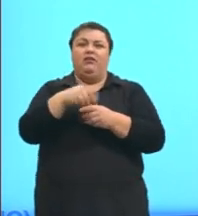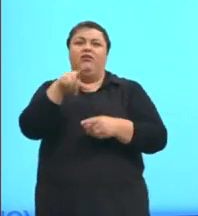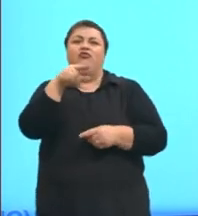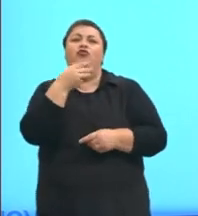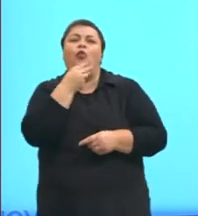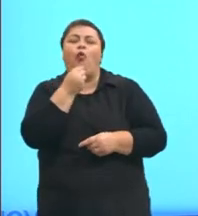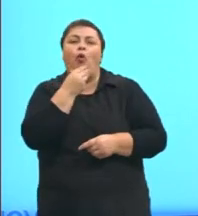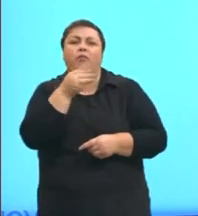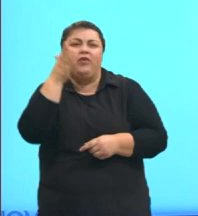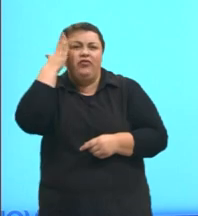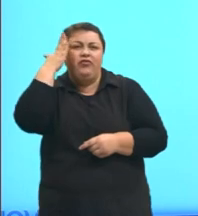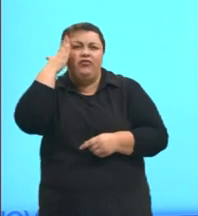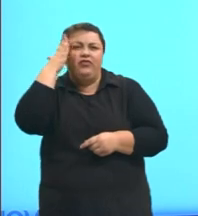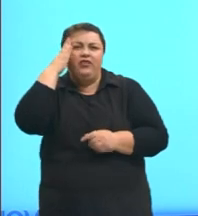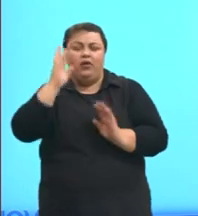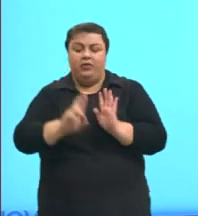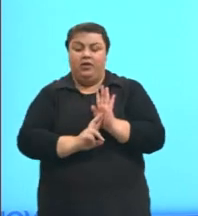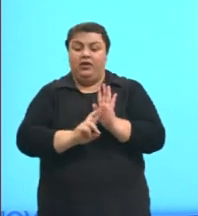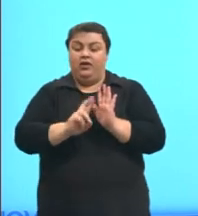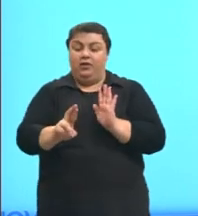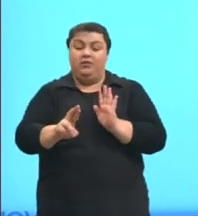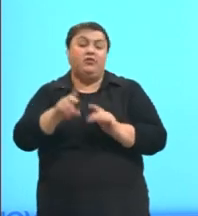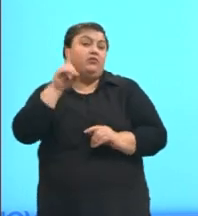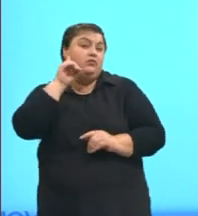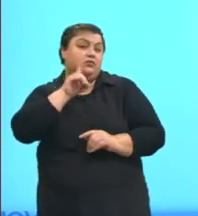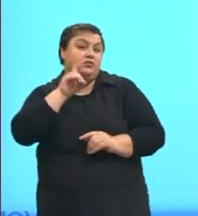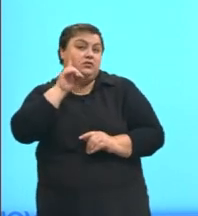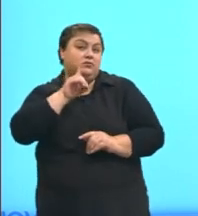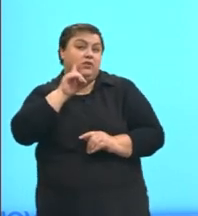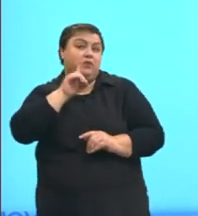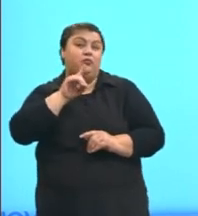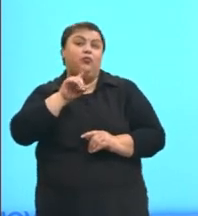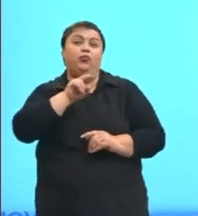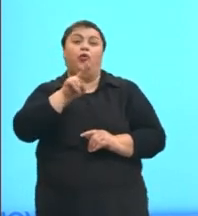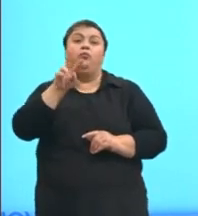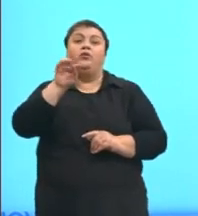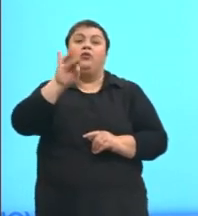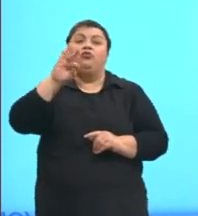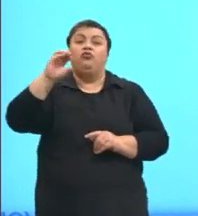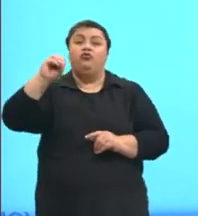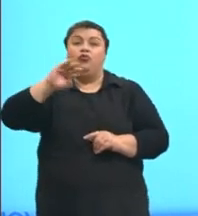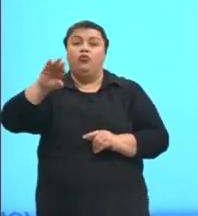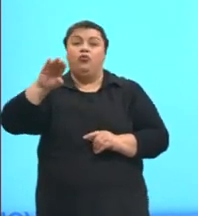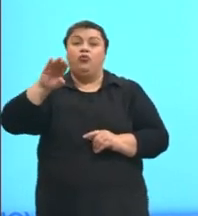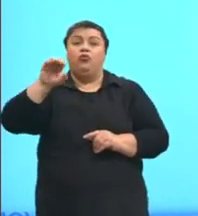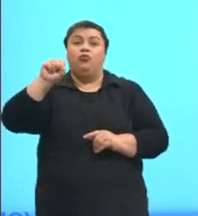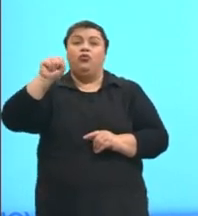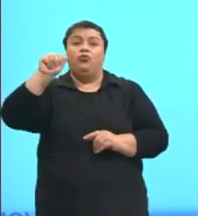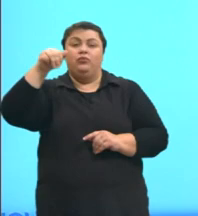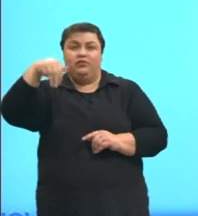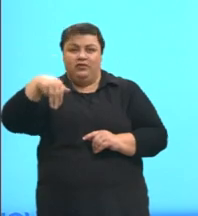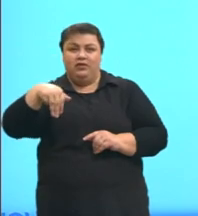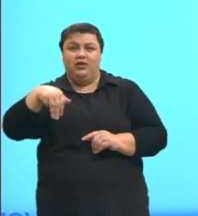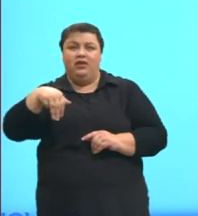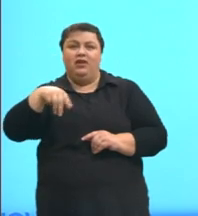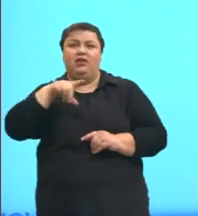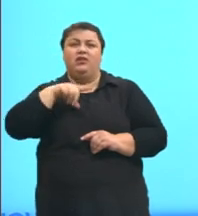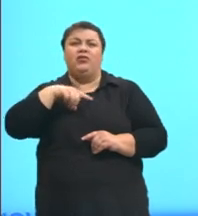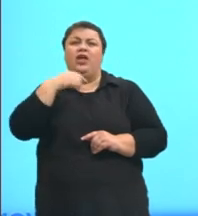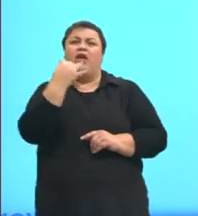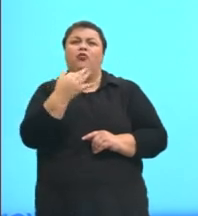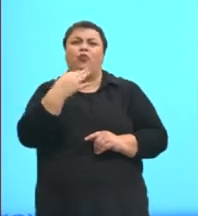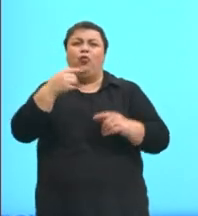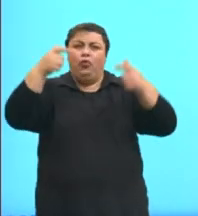homem que a gente sabe que representa os Estados Unidos, o tio Sam. Tem o chapéuzinho ali com as listras, tem as estrelas.